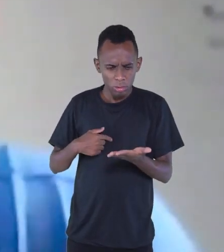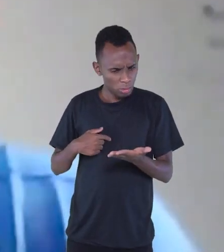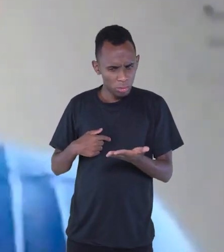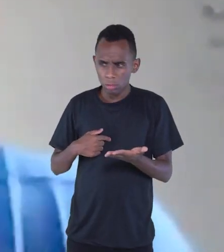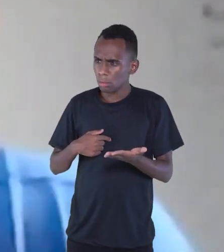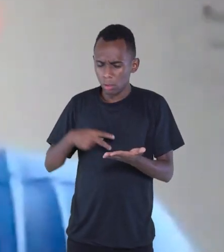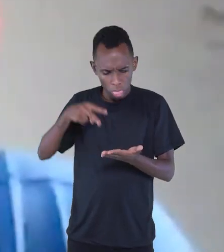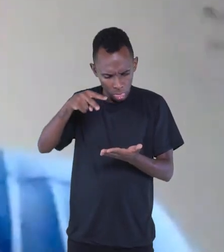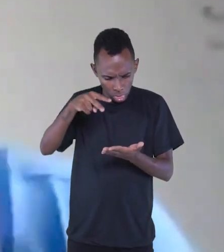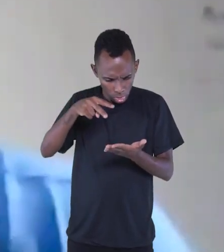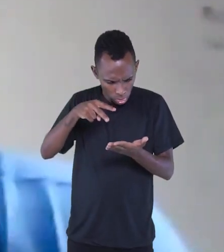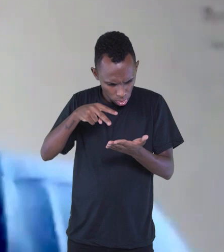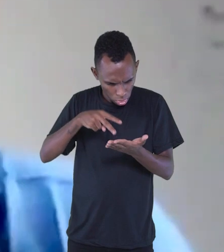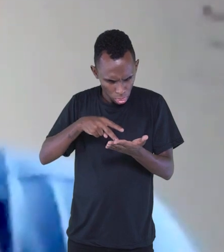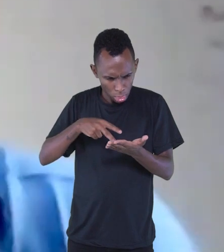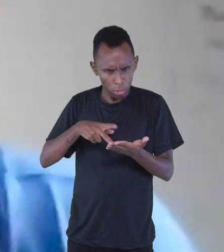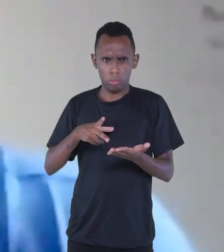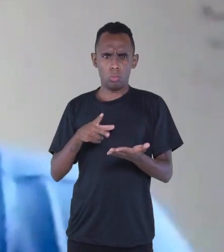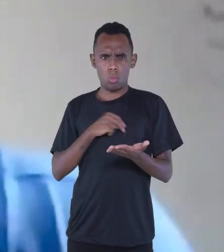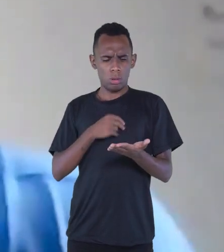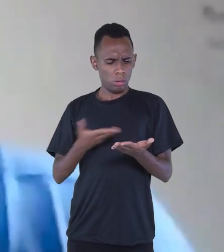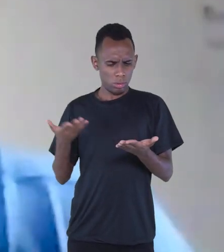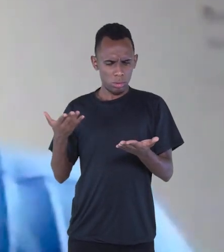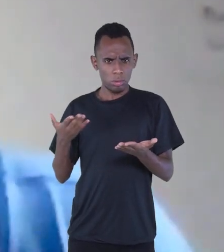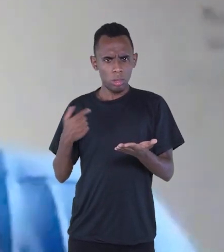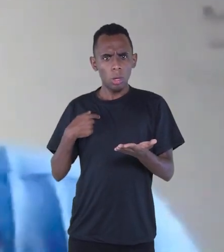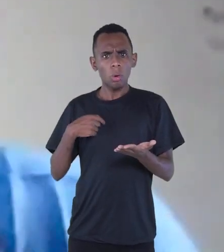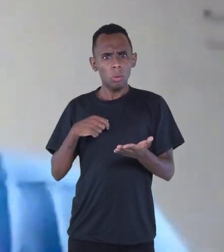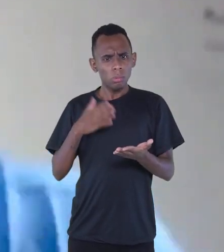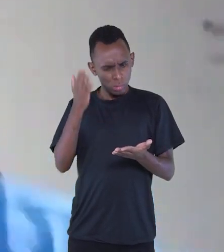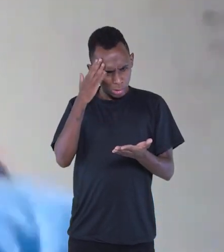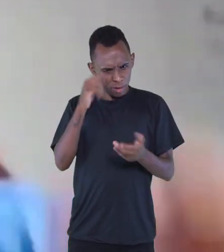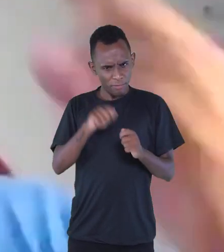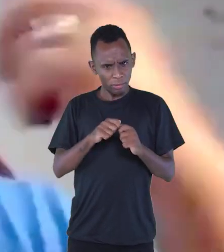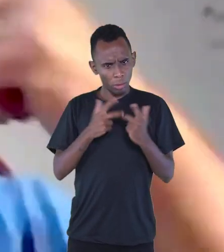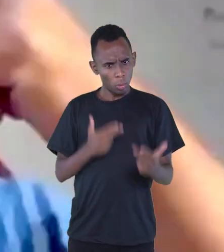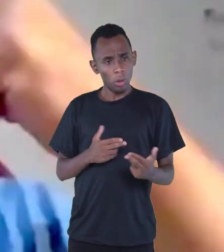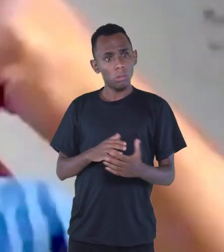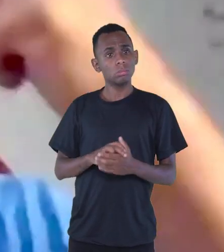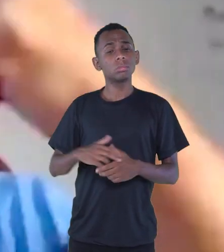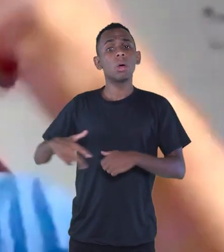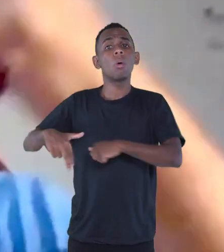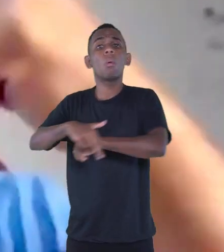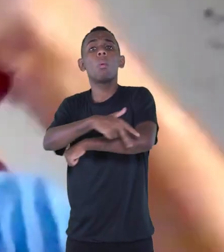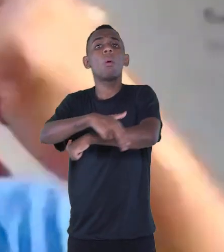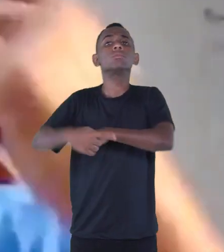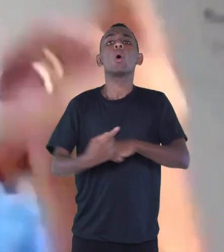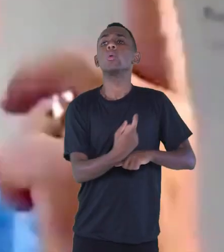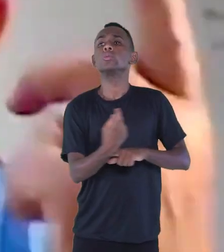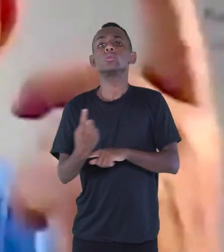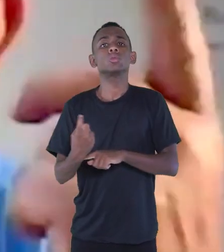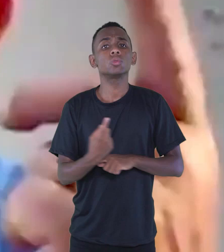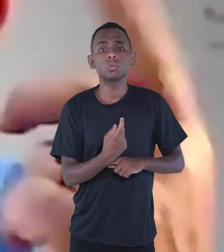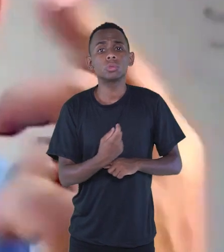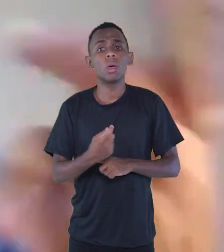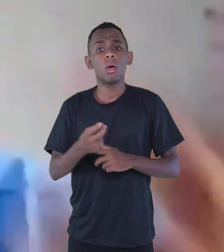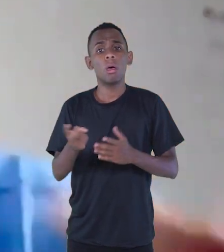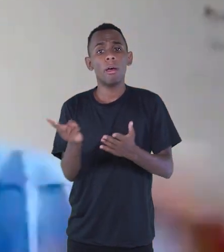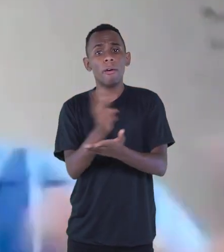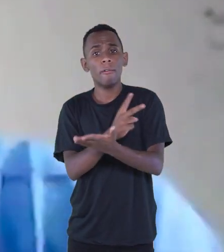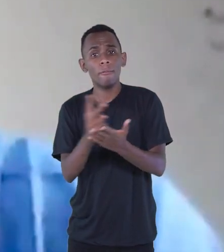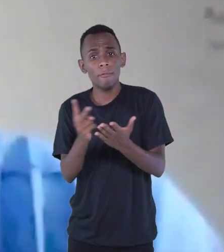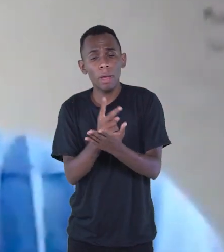e fui lendo, eu falei, uai, eu sei fazer isso. E eu andava andando pelas ruas sozinho, fazendo versos